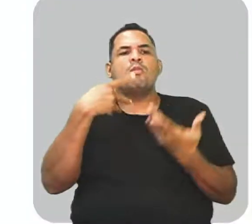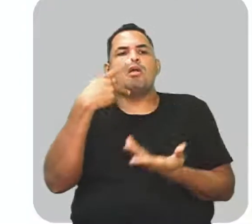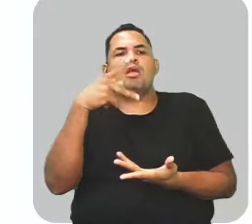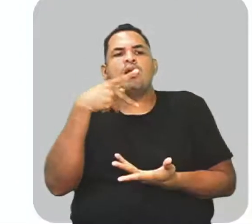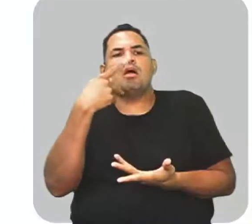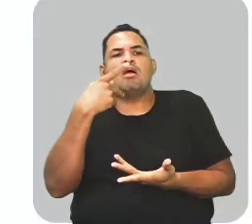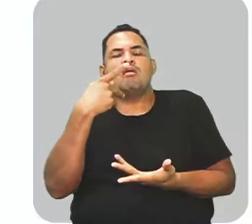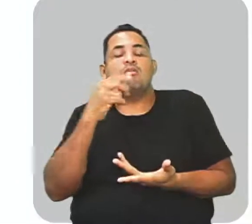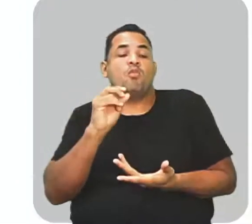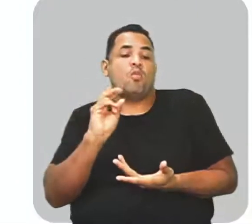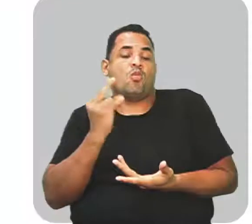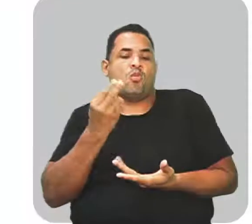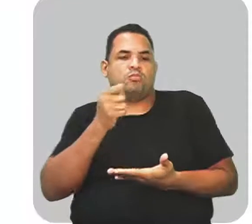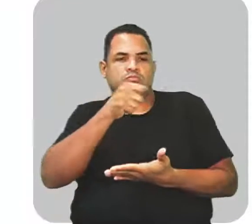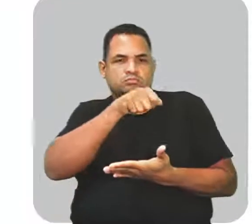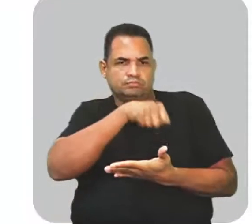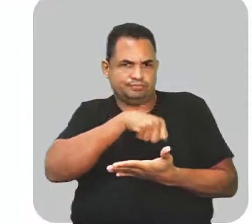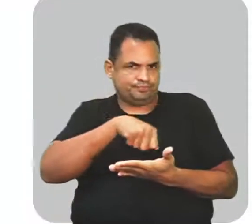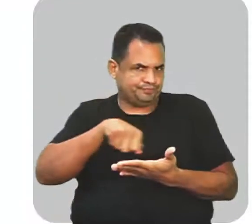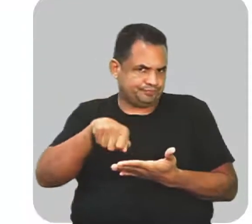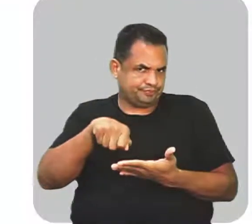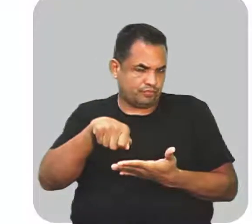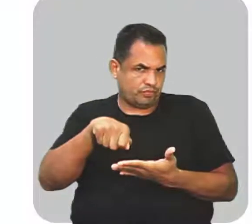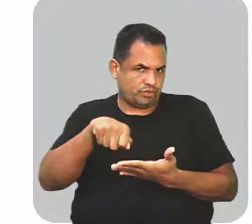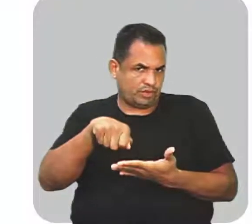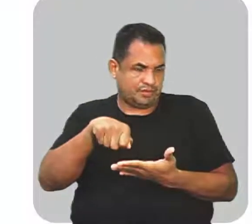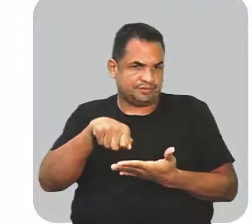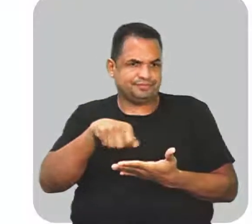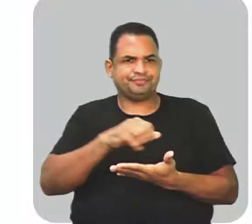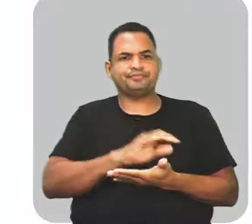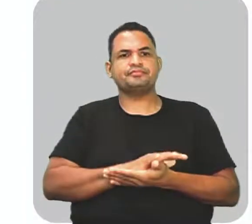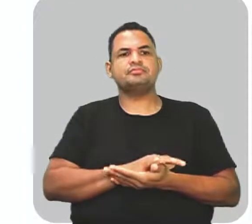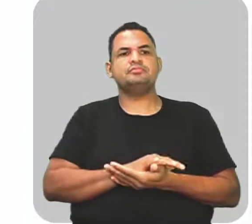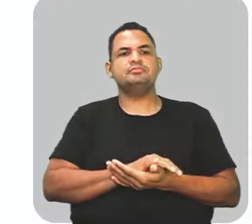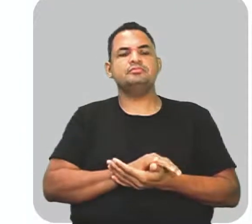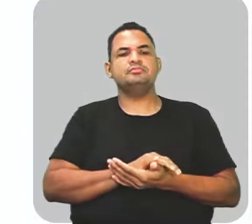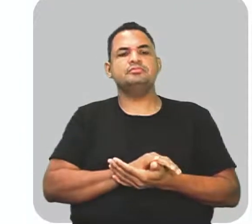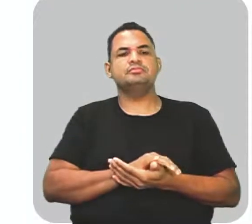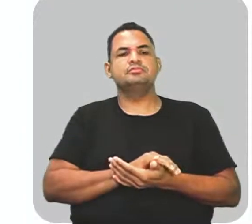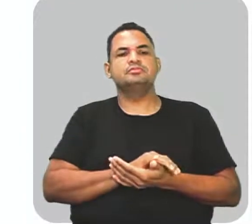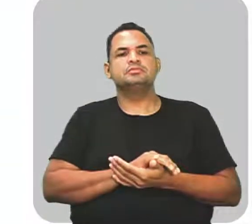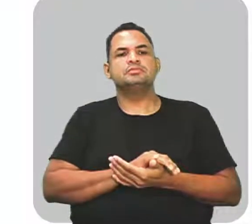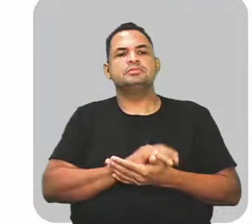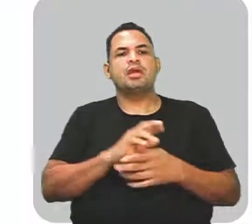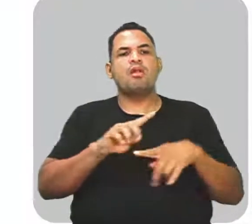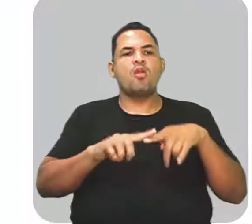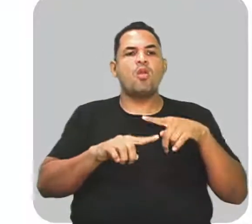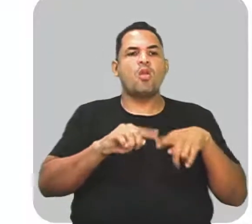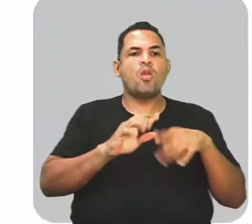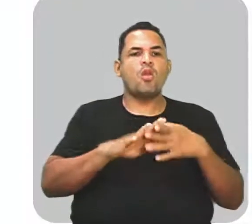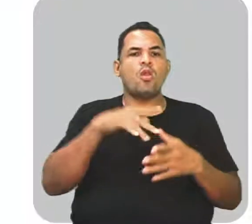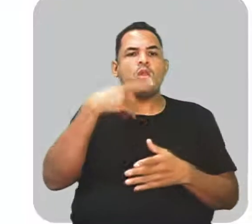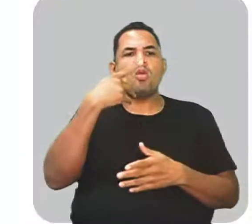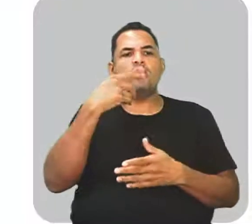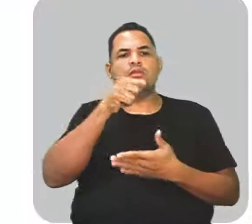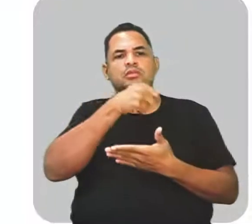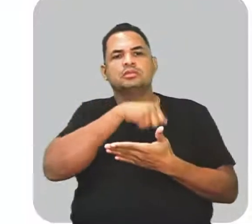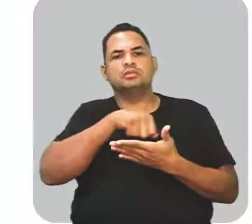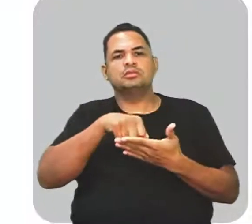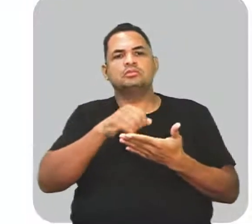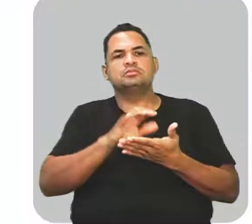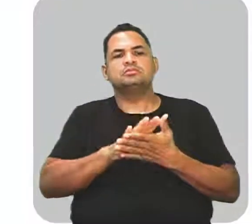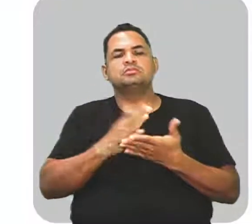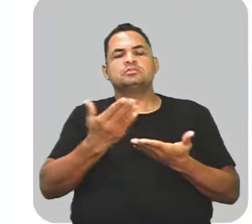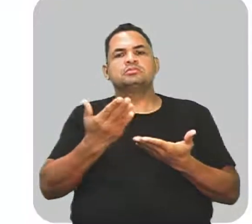fala ou na escrita. São recursos usados na fala e na escrita